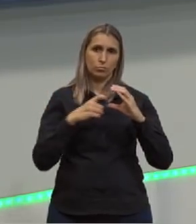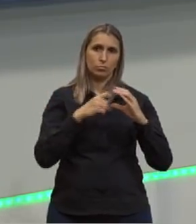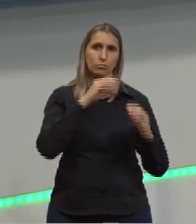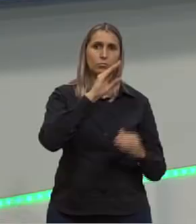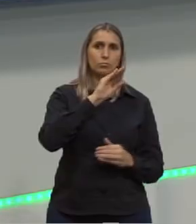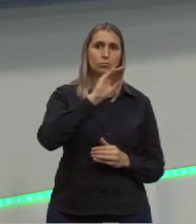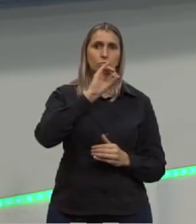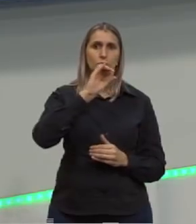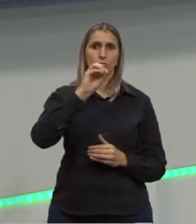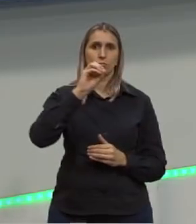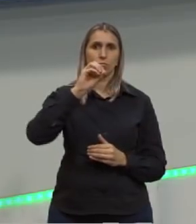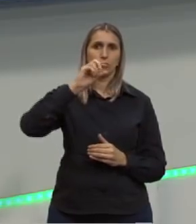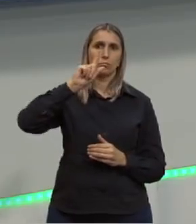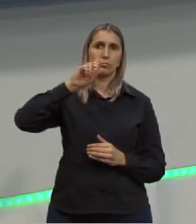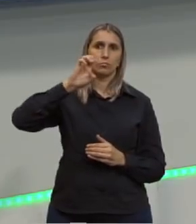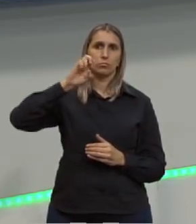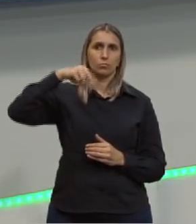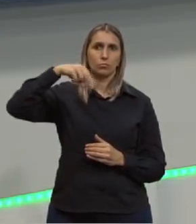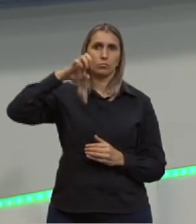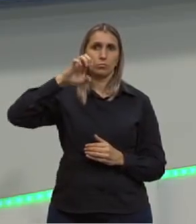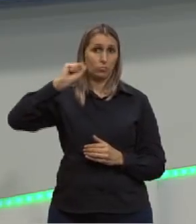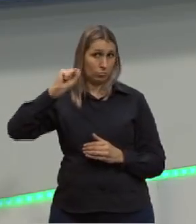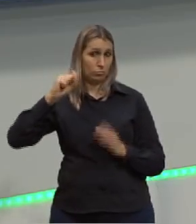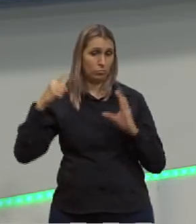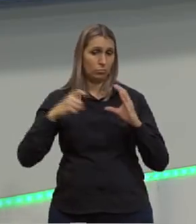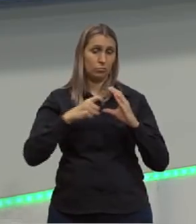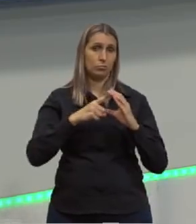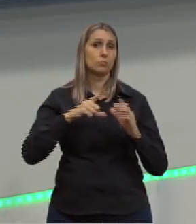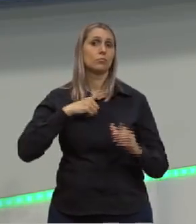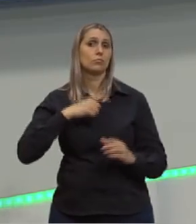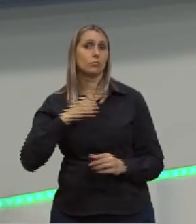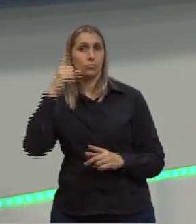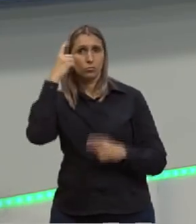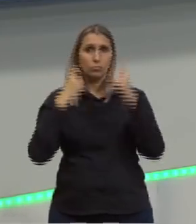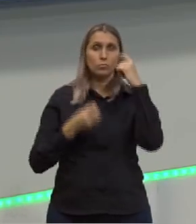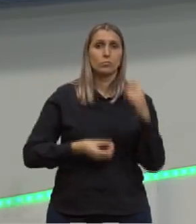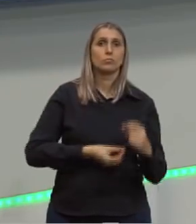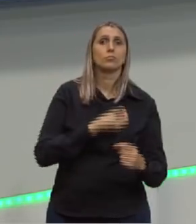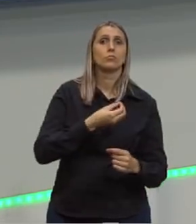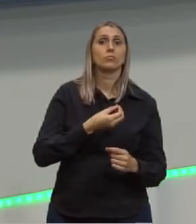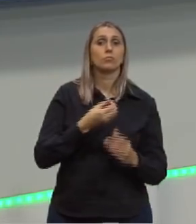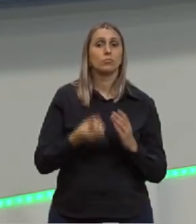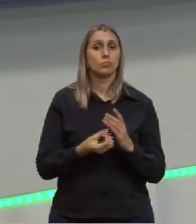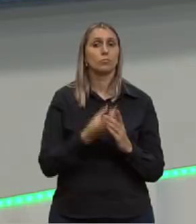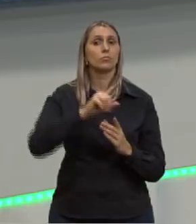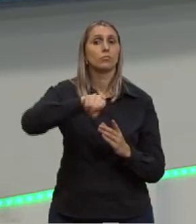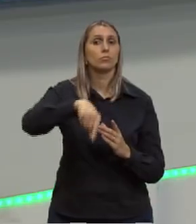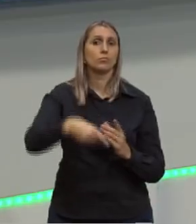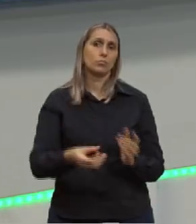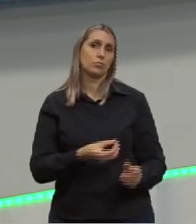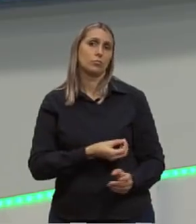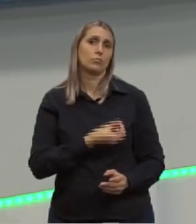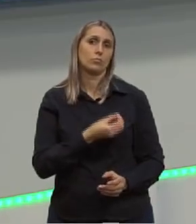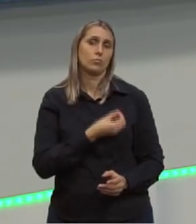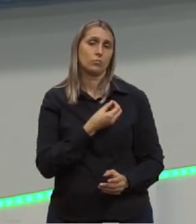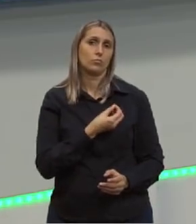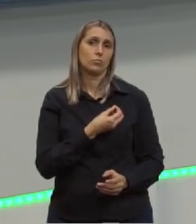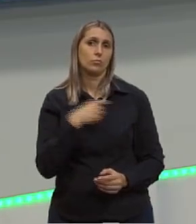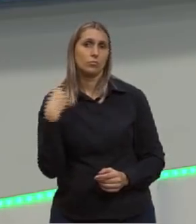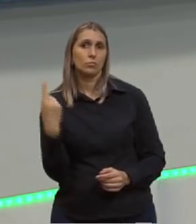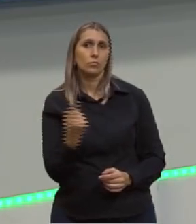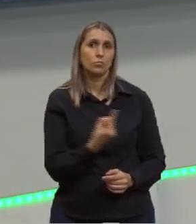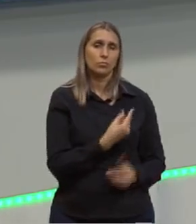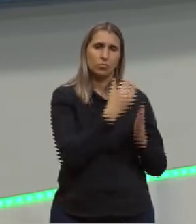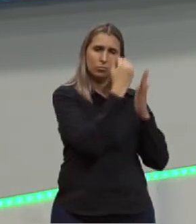Então, pronto. Se existe um ser vivo, ele tem que surgir de outro ser vivo. E é uma daquelas nossas